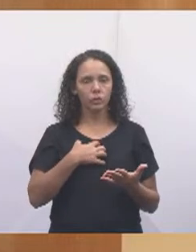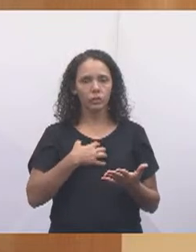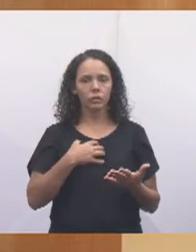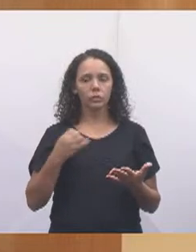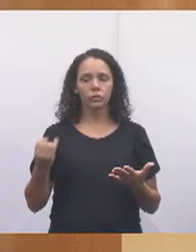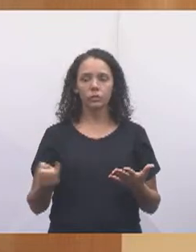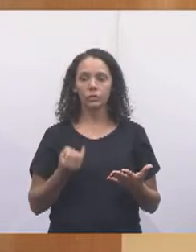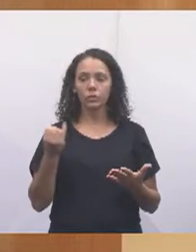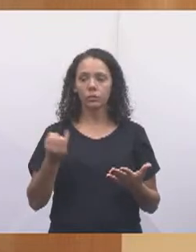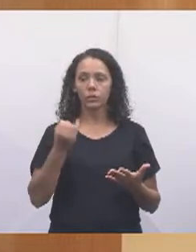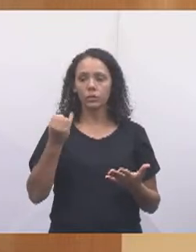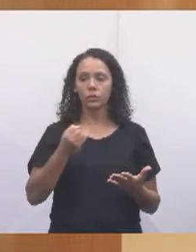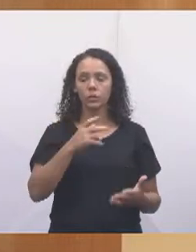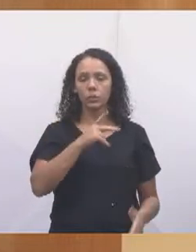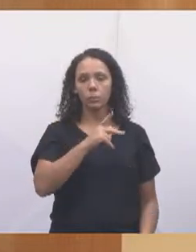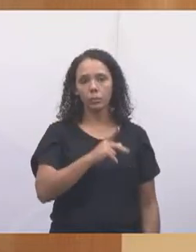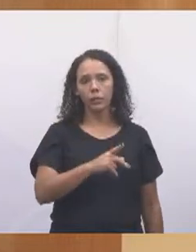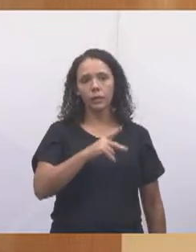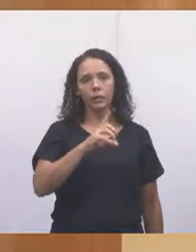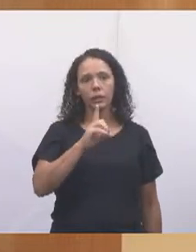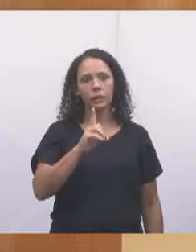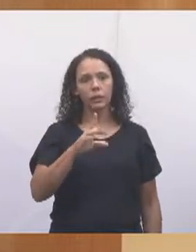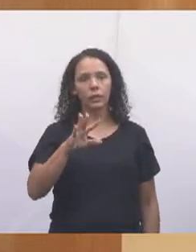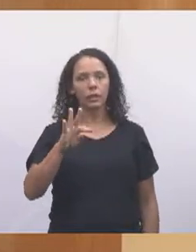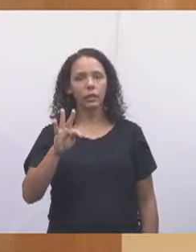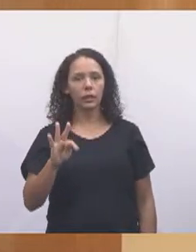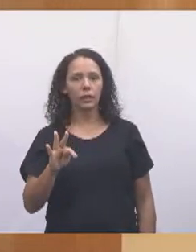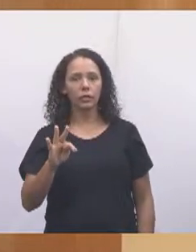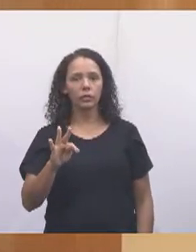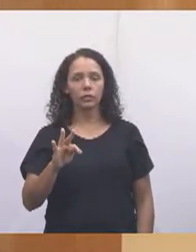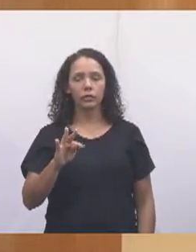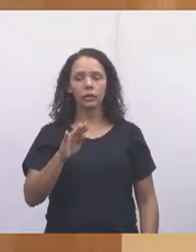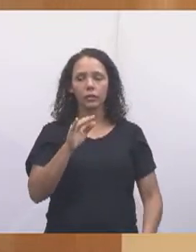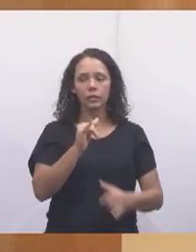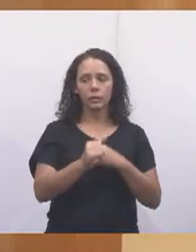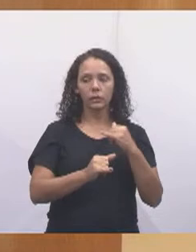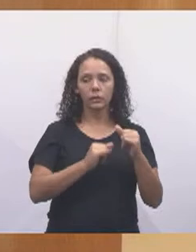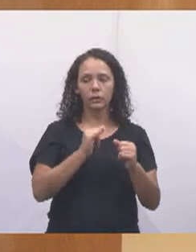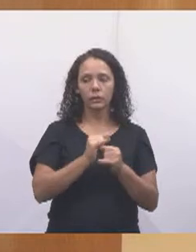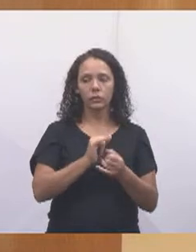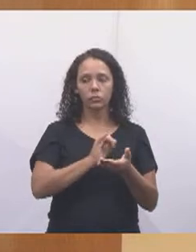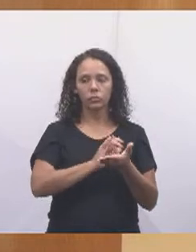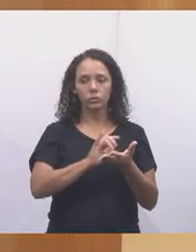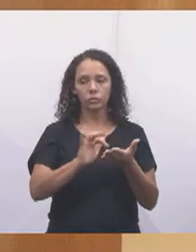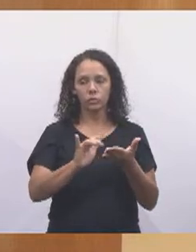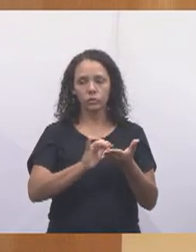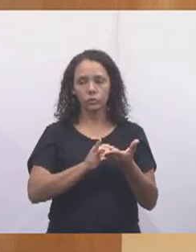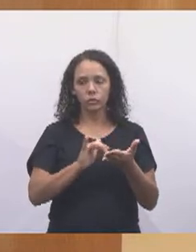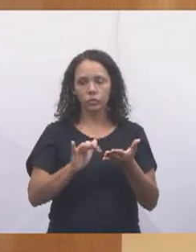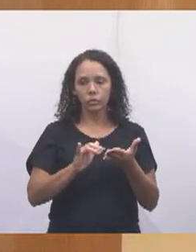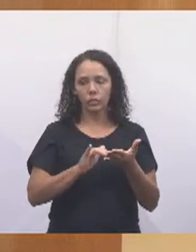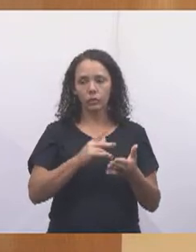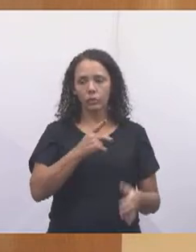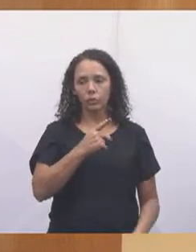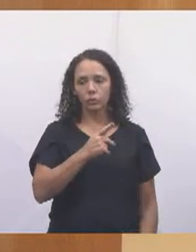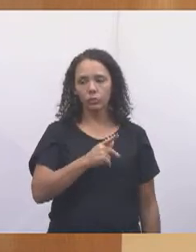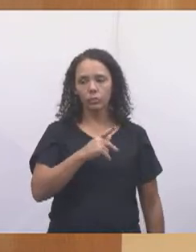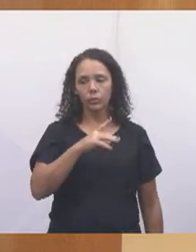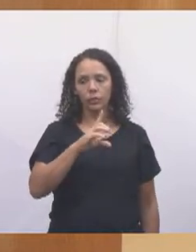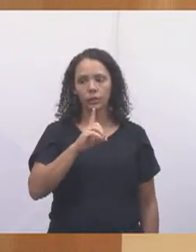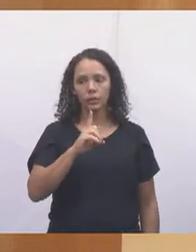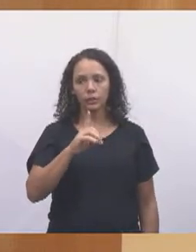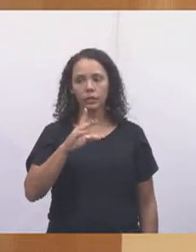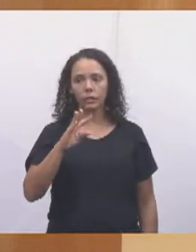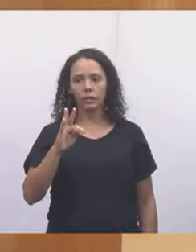importante, o PDF digital. Estamos com o PDF digital. A